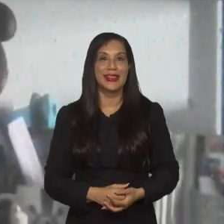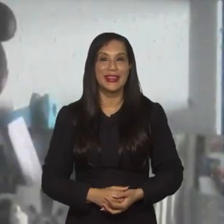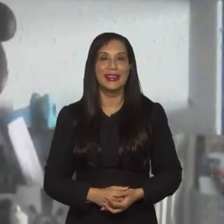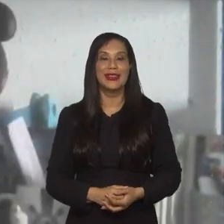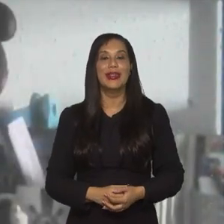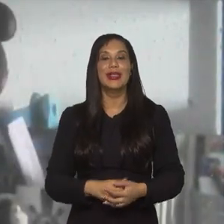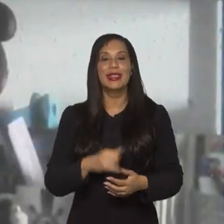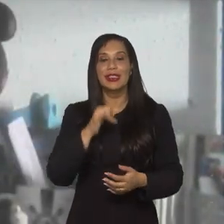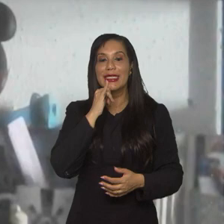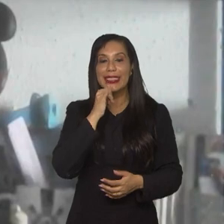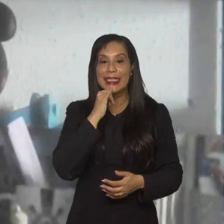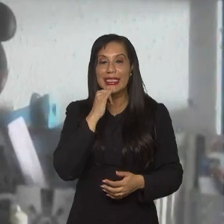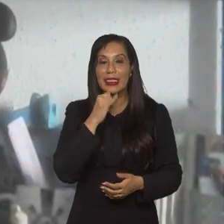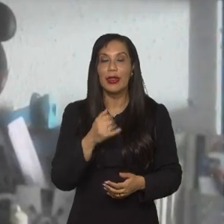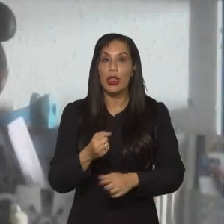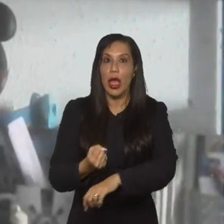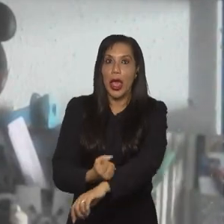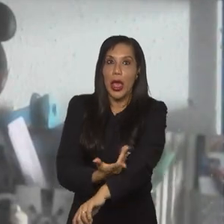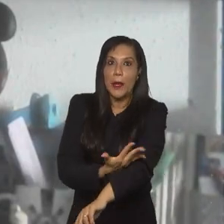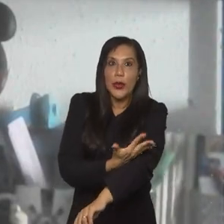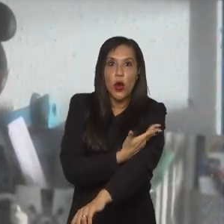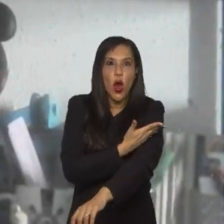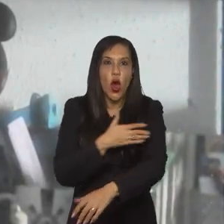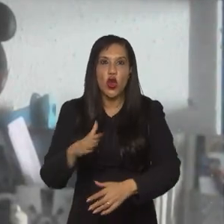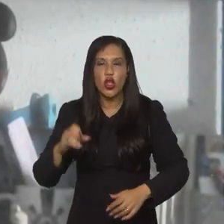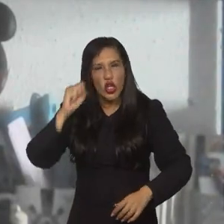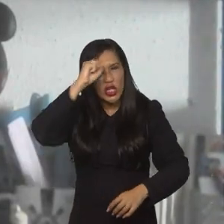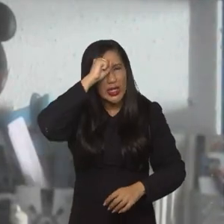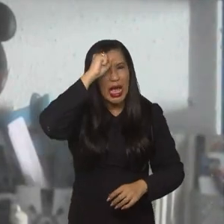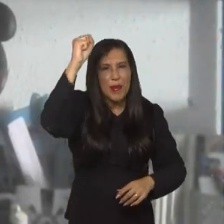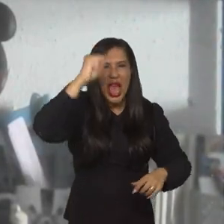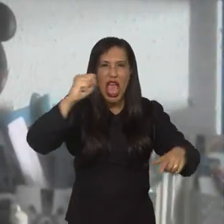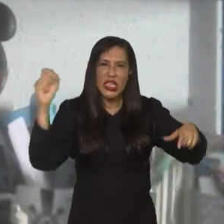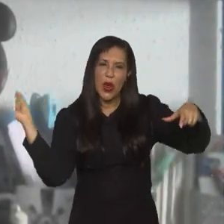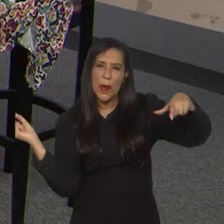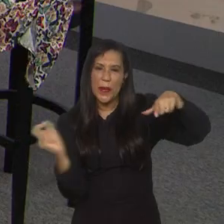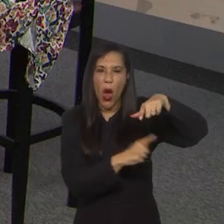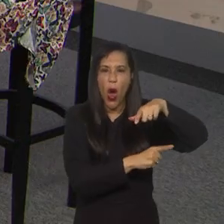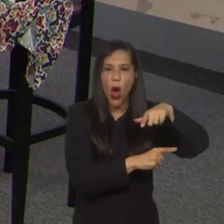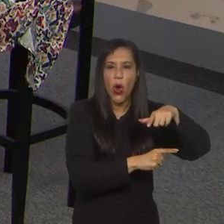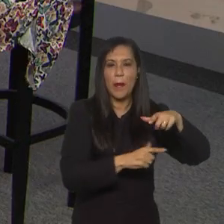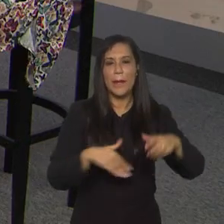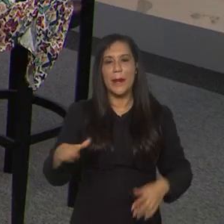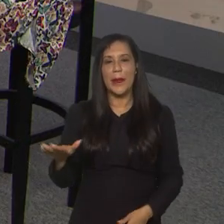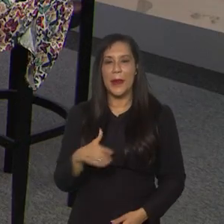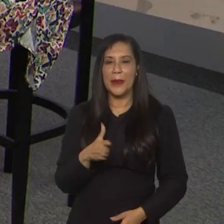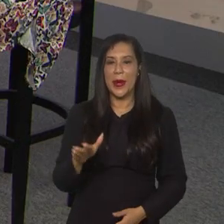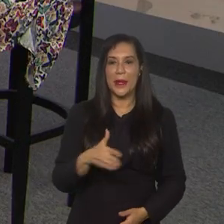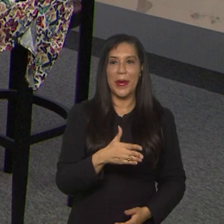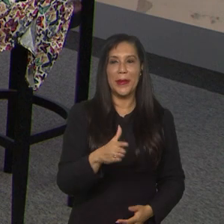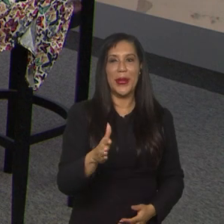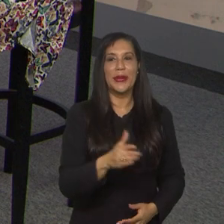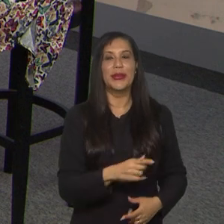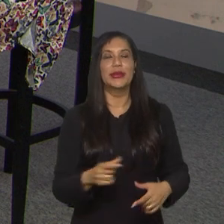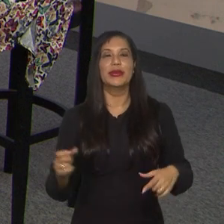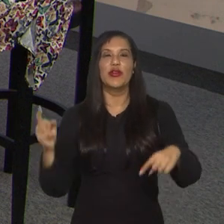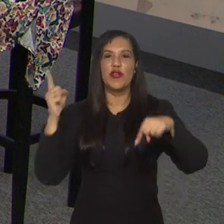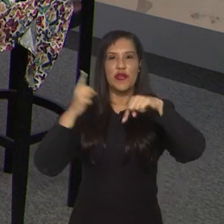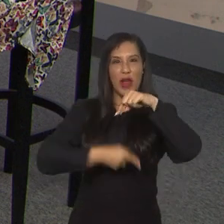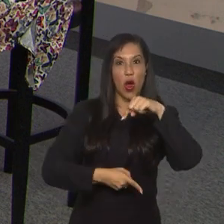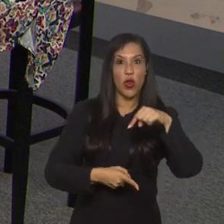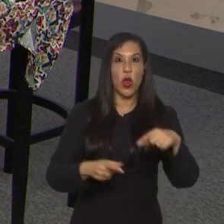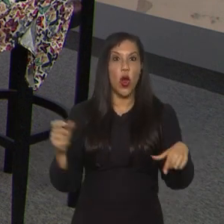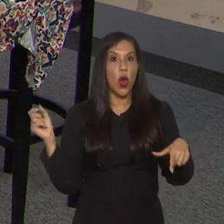ela fez, ela arrepiou naquele jogo, um gol de cabeça, ela fez tudo ali, aquele jogado, golaço de falta também, foi um